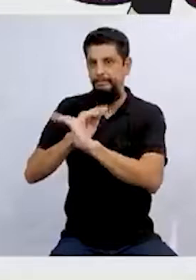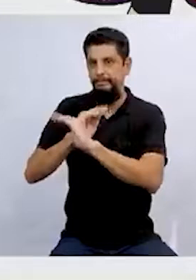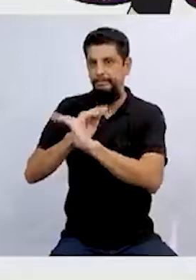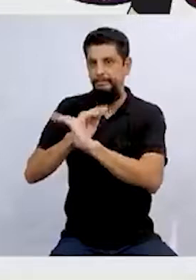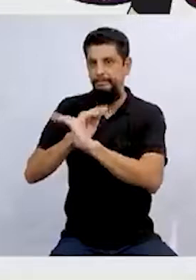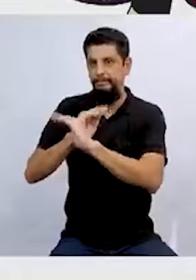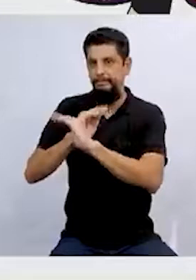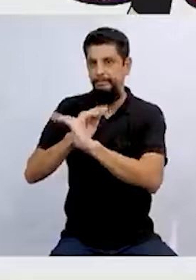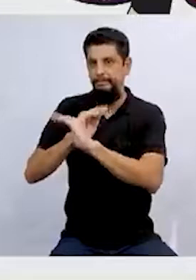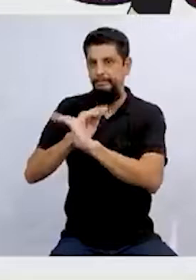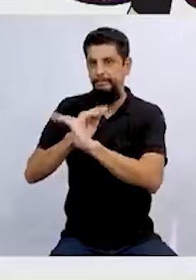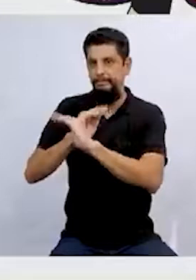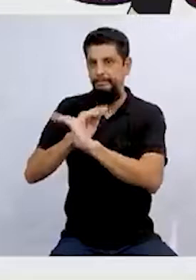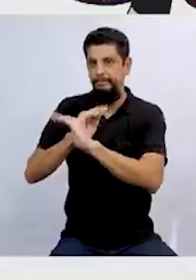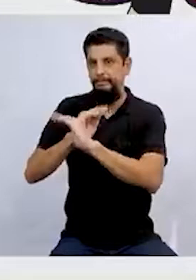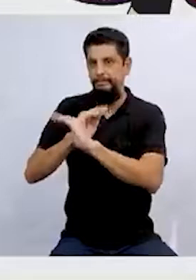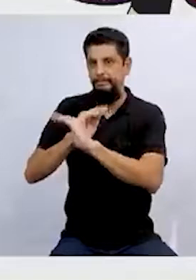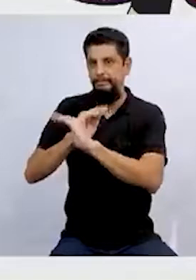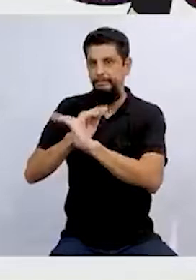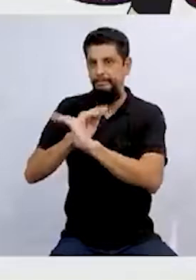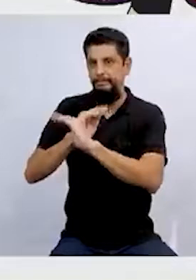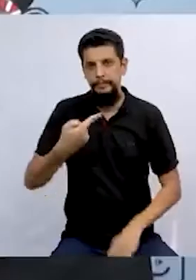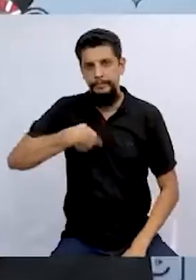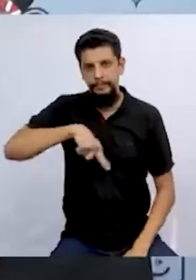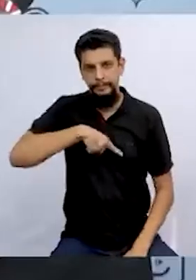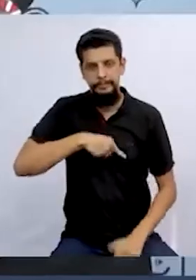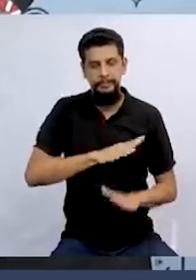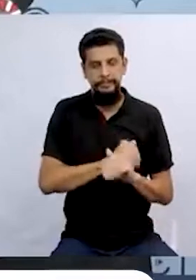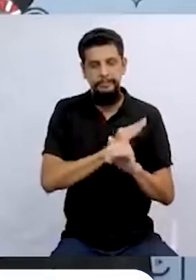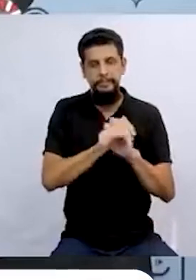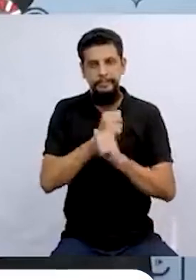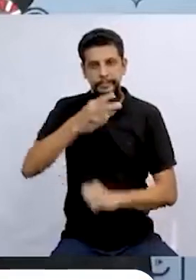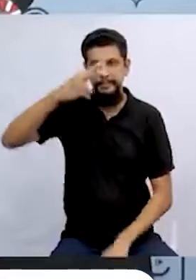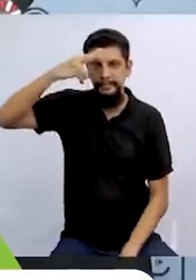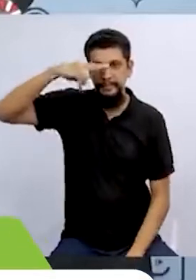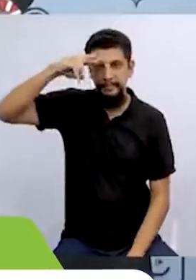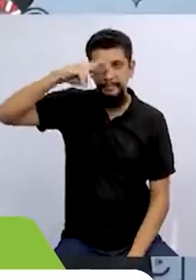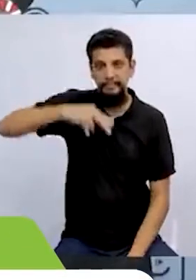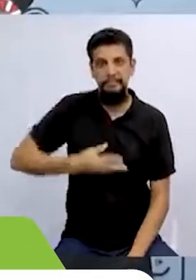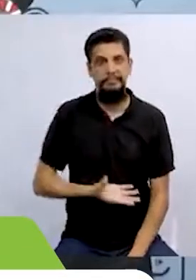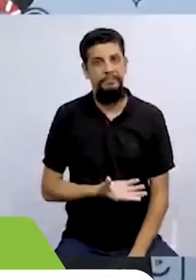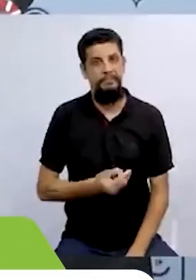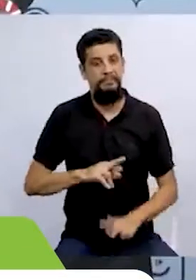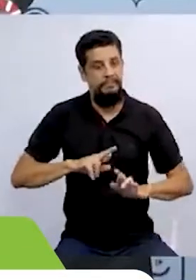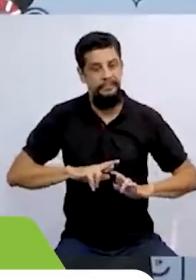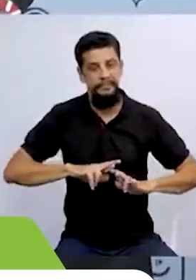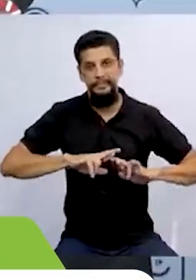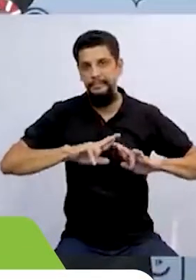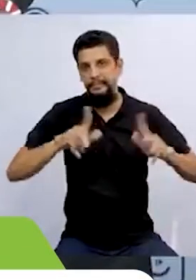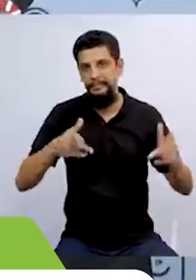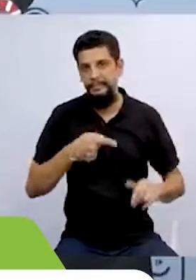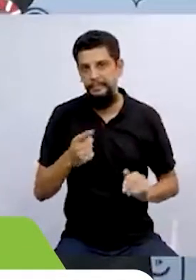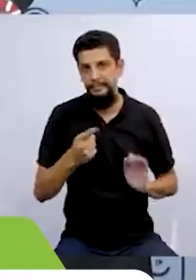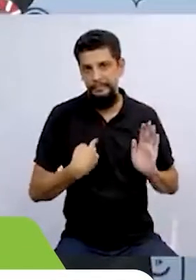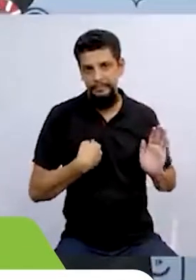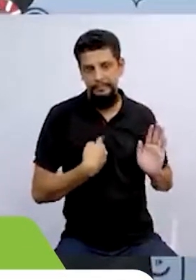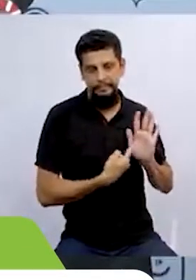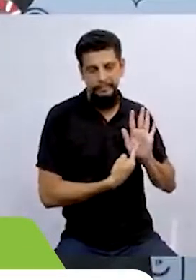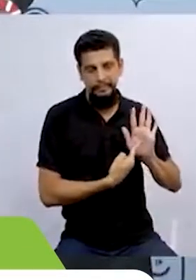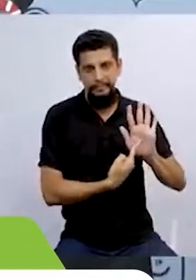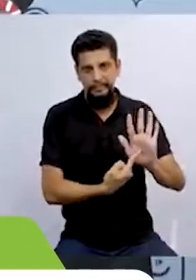livro para voar. E hoje nós vamos voar para uma história bem diferente. Vou te